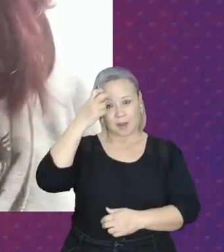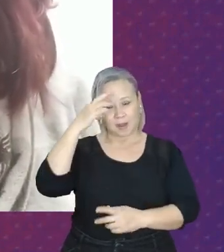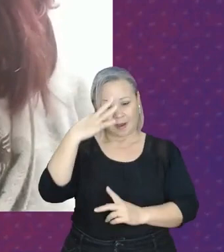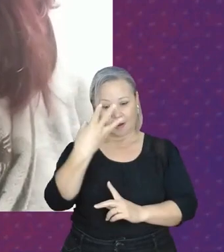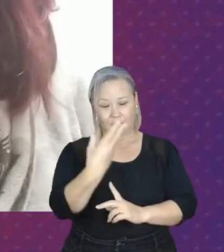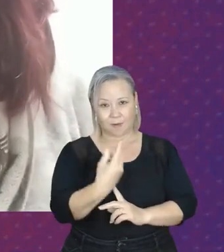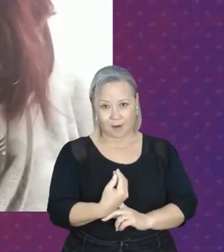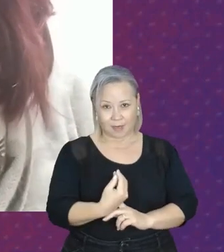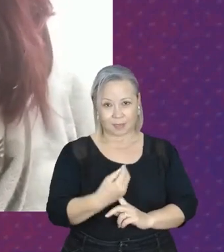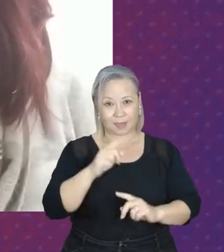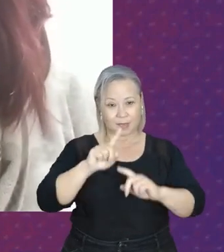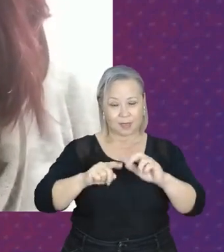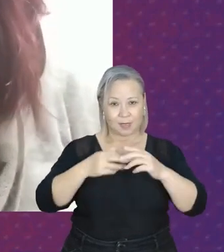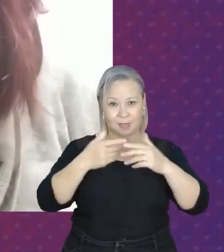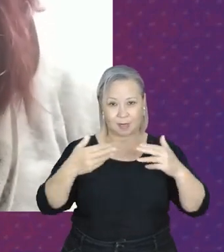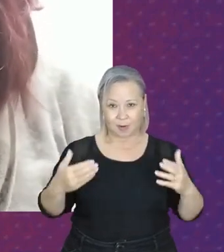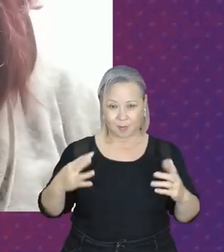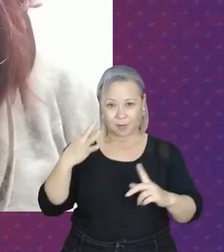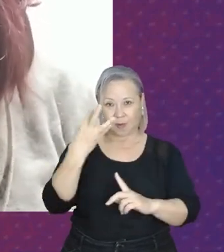produção artística.